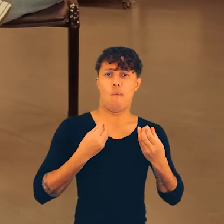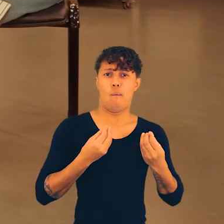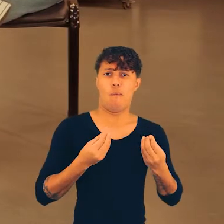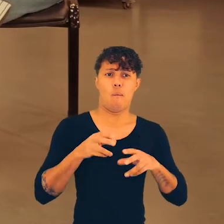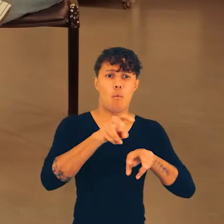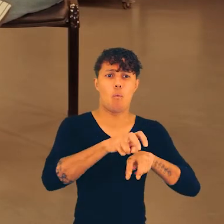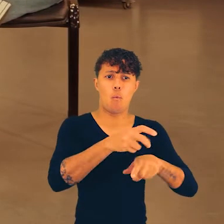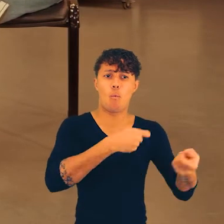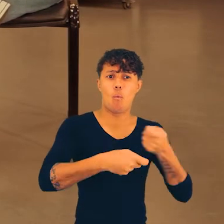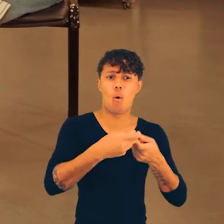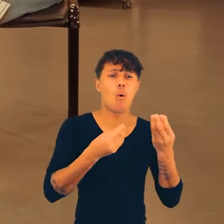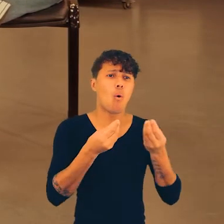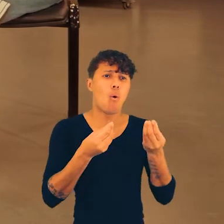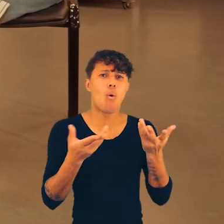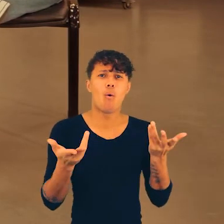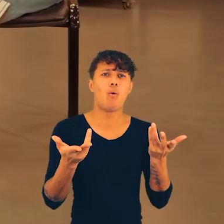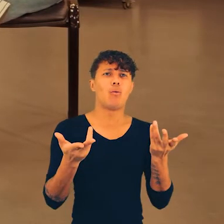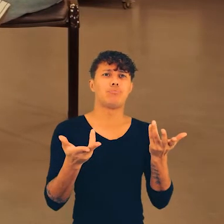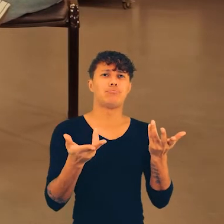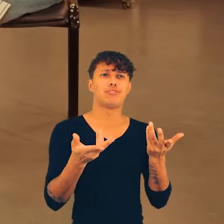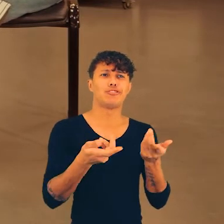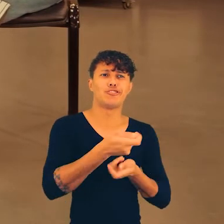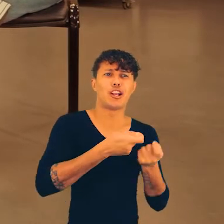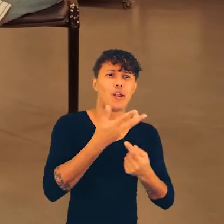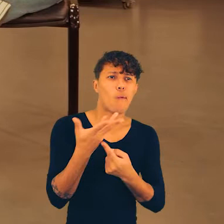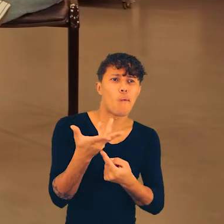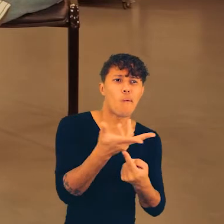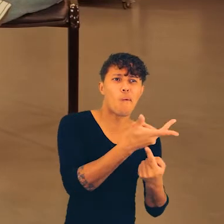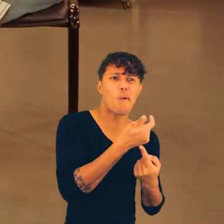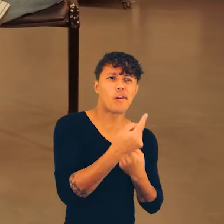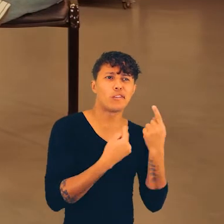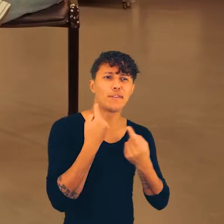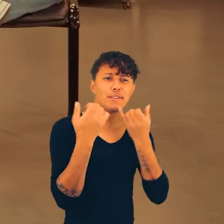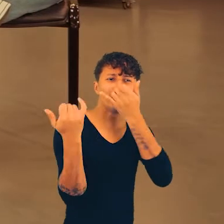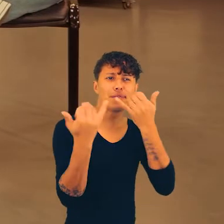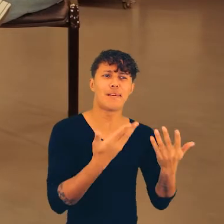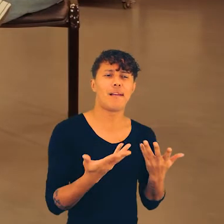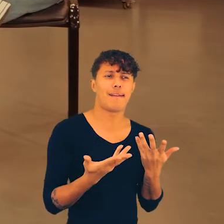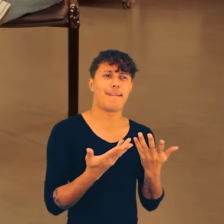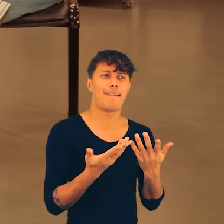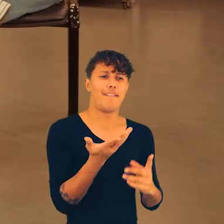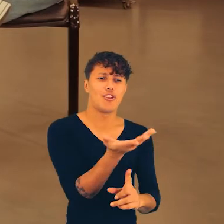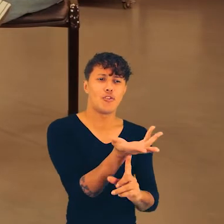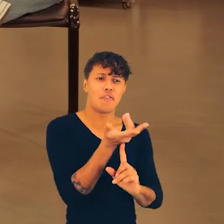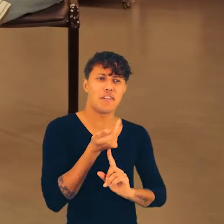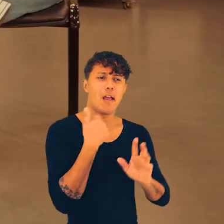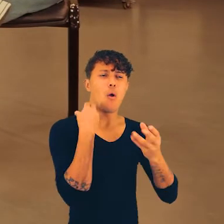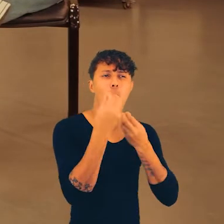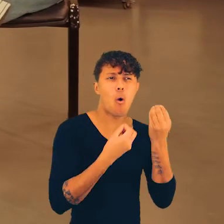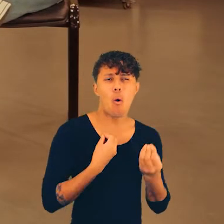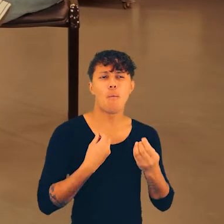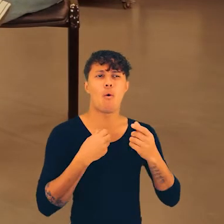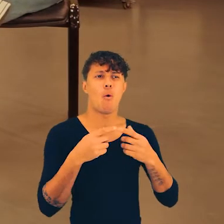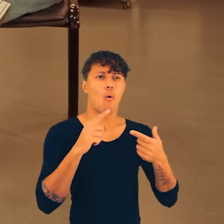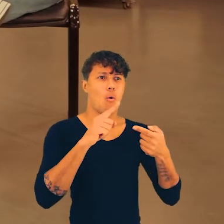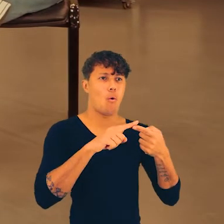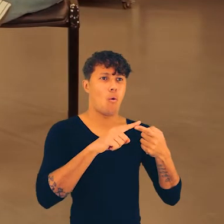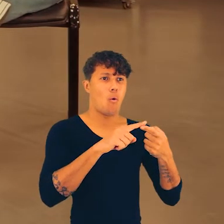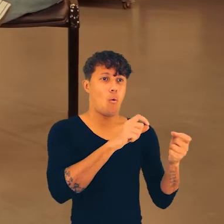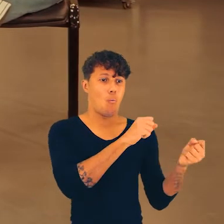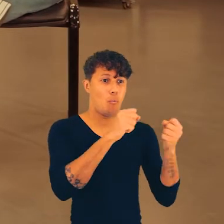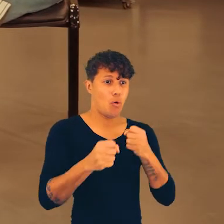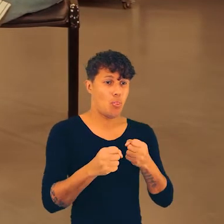do agronegócio. Como que a gente estabelece o diálogo? Assim, precisamos convencer essa galera que detém o poder